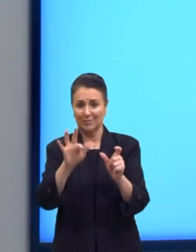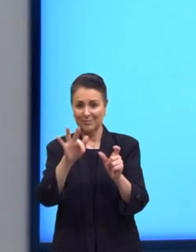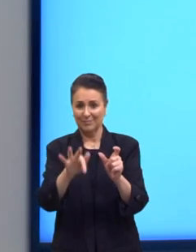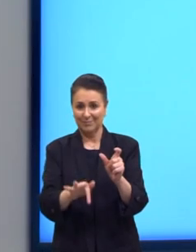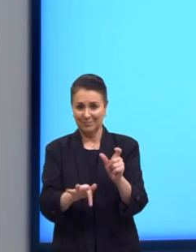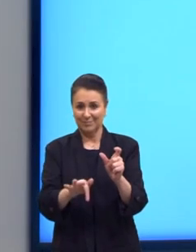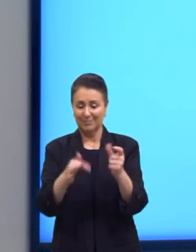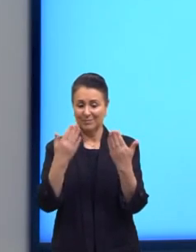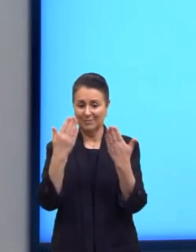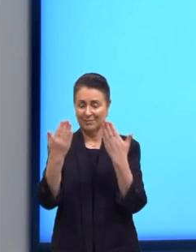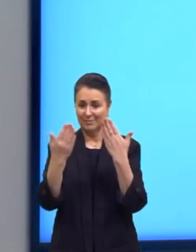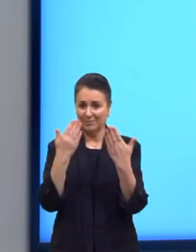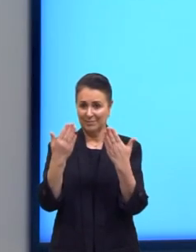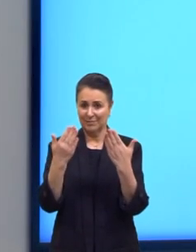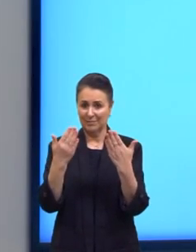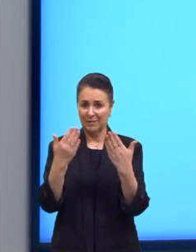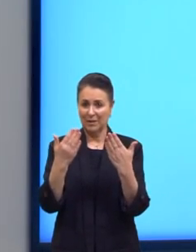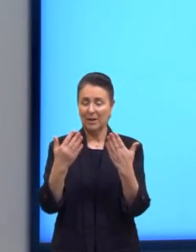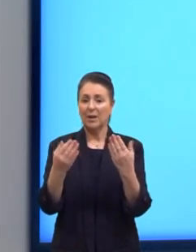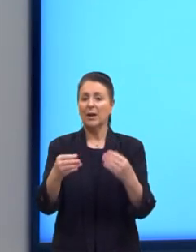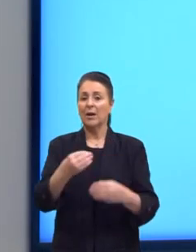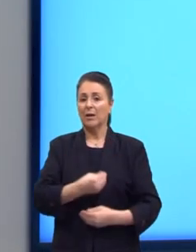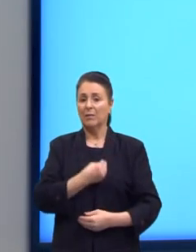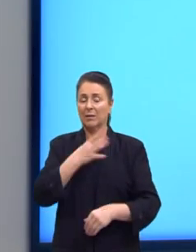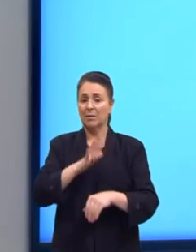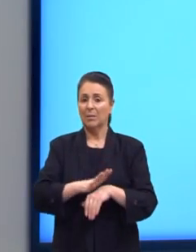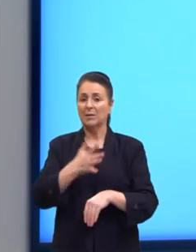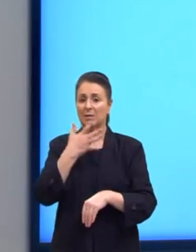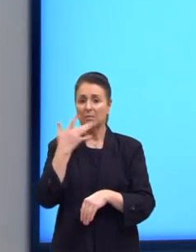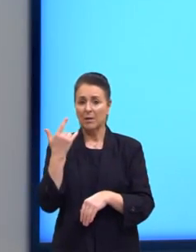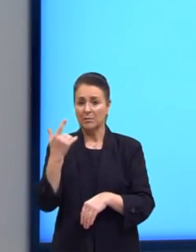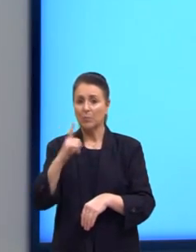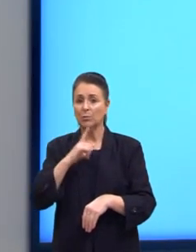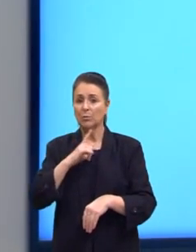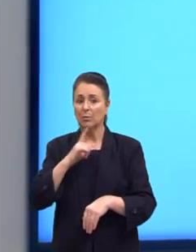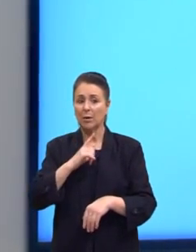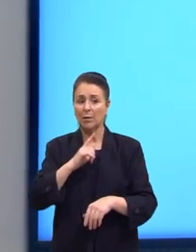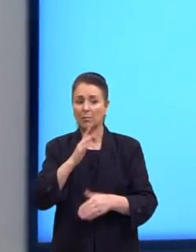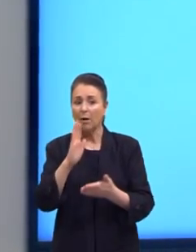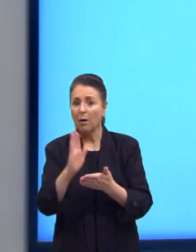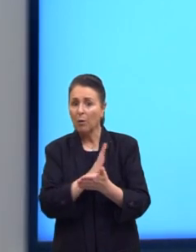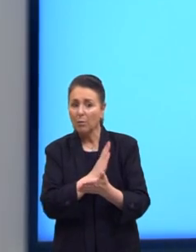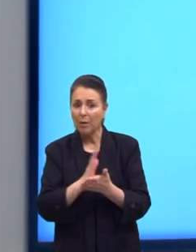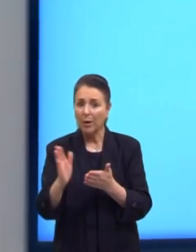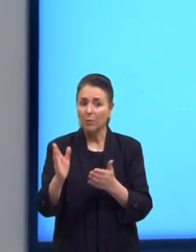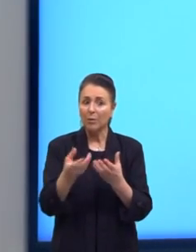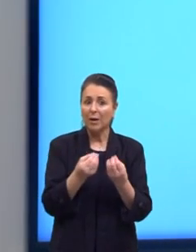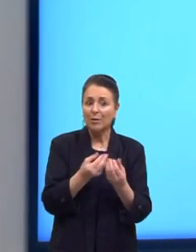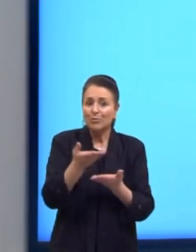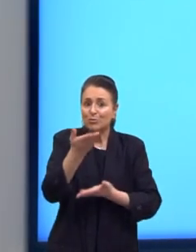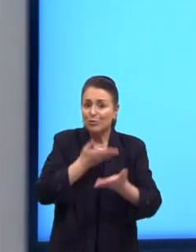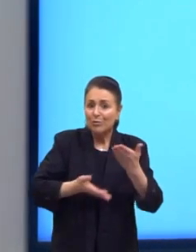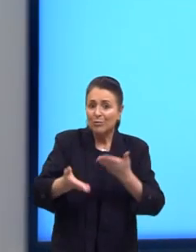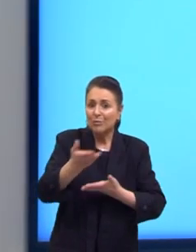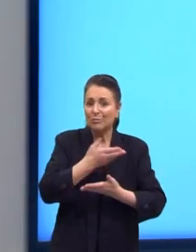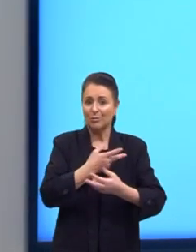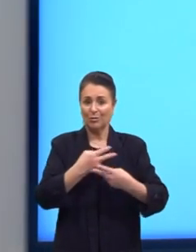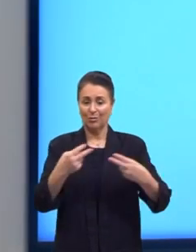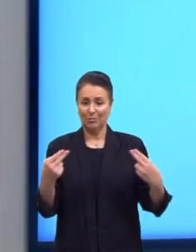comparativo. Então, a vida é mais fácil quando você tem alguém com quem dividir, tá? Com quem dividir as coisas.